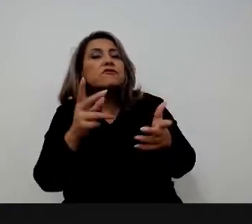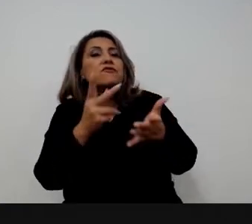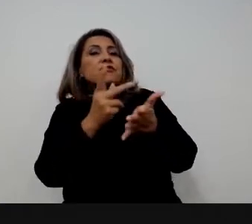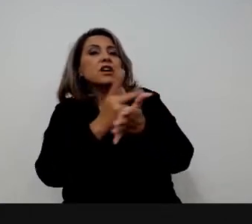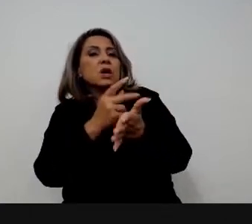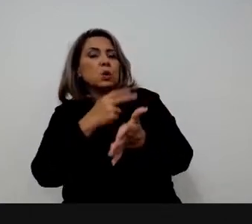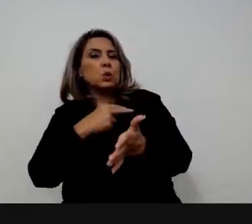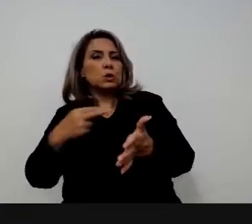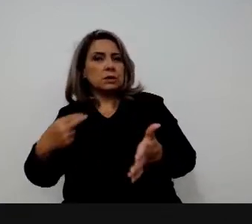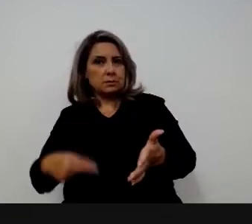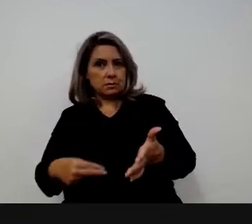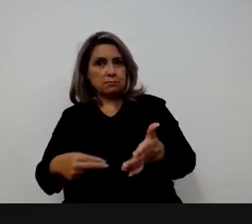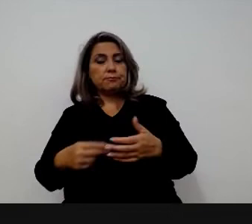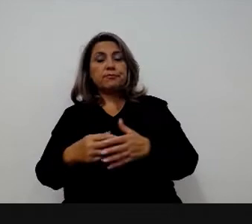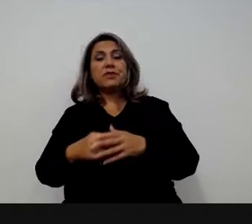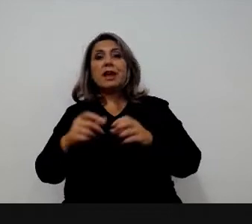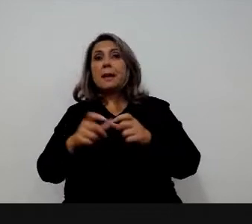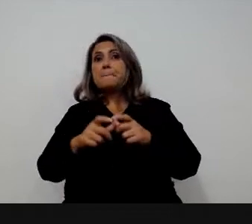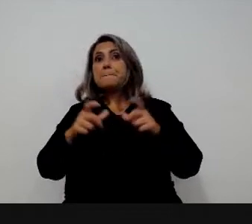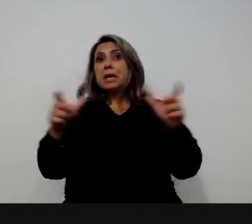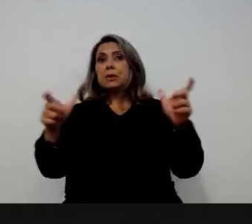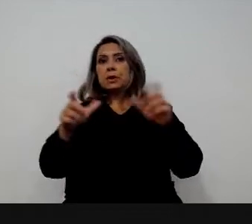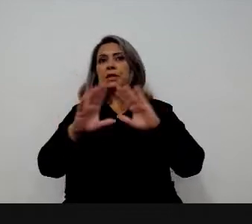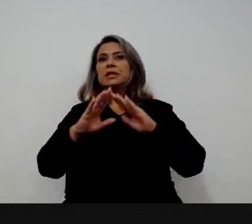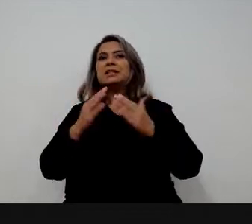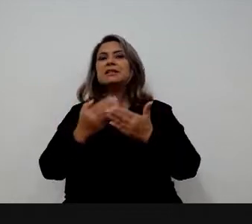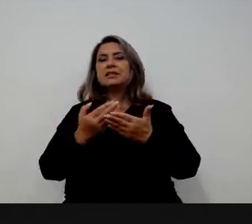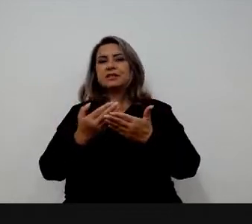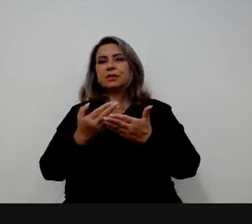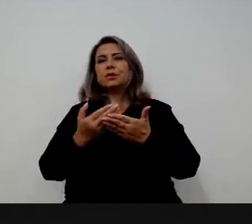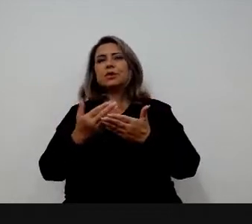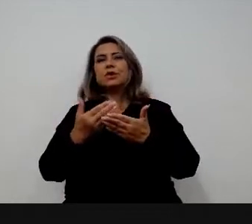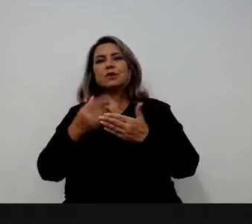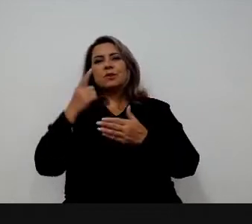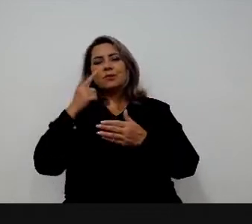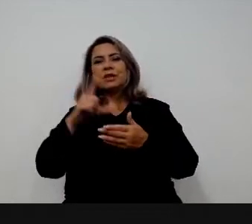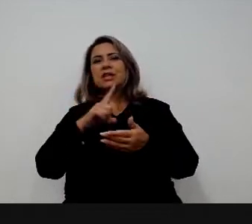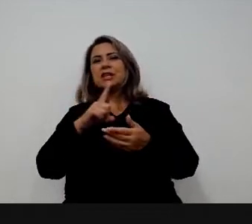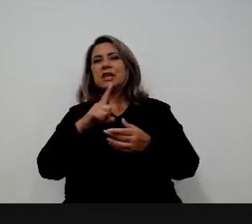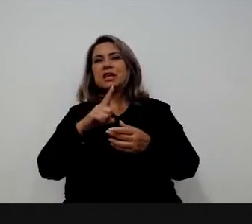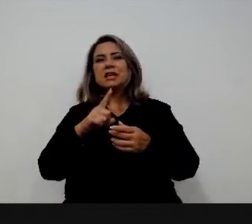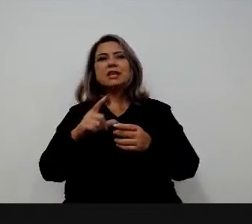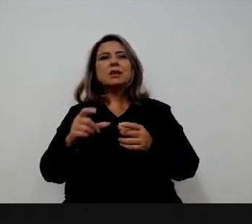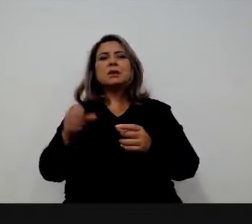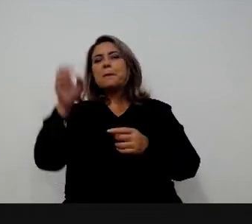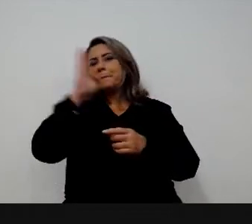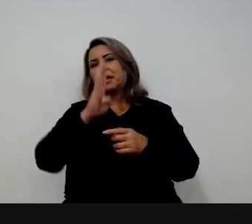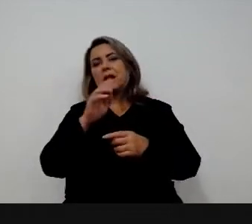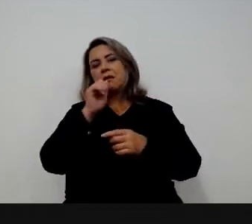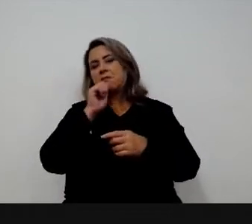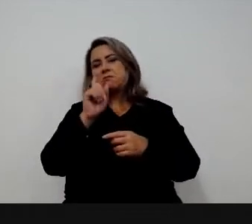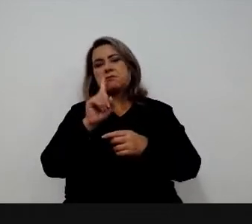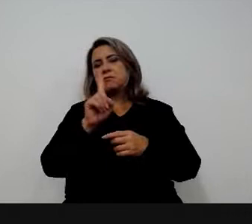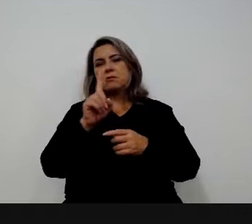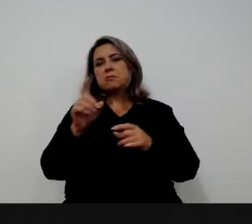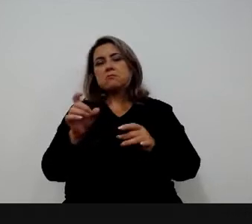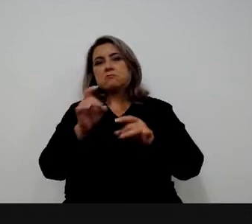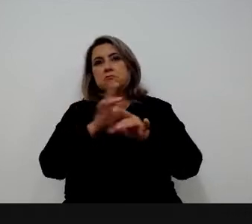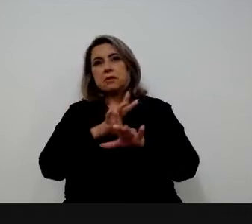Hoje, a ENAP é parte da rede de escolas de governo da OCDE. A gente diz que o Brasil ainda não está na OCDE, com